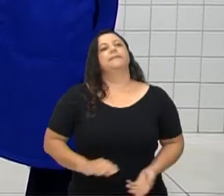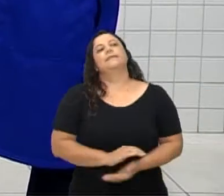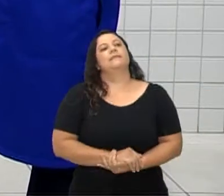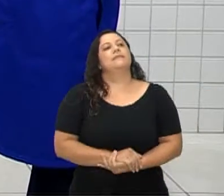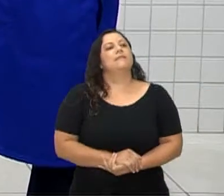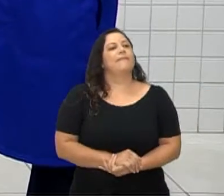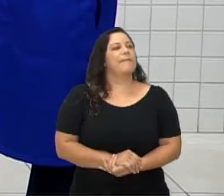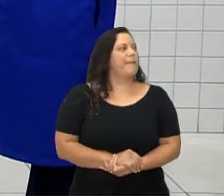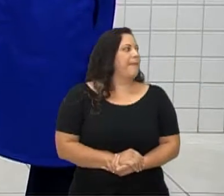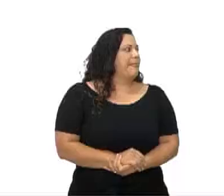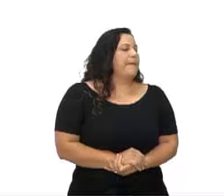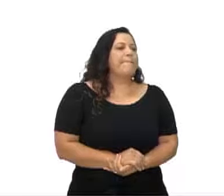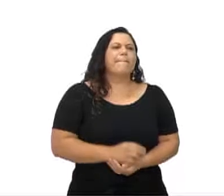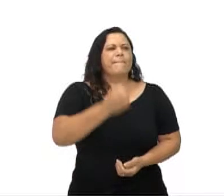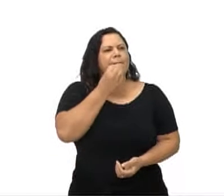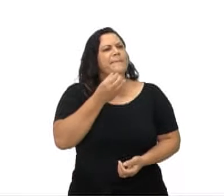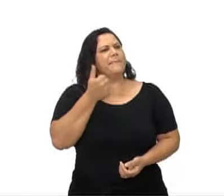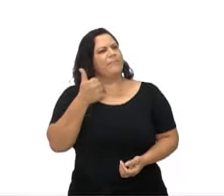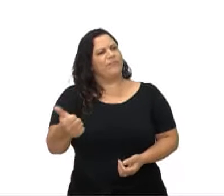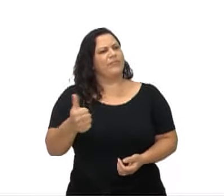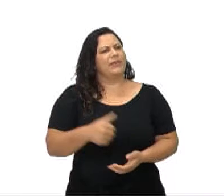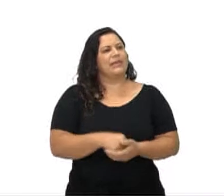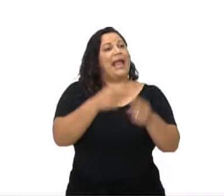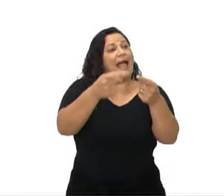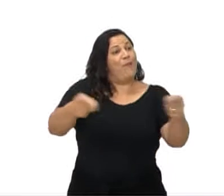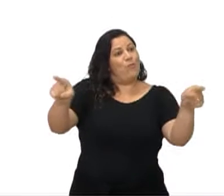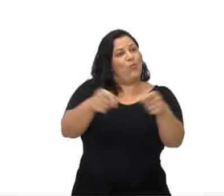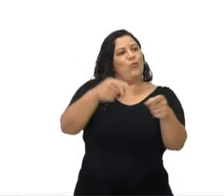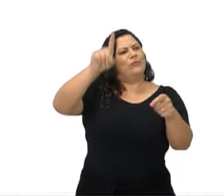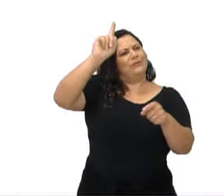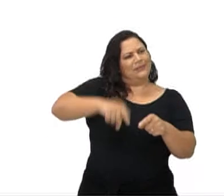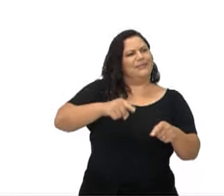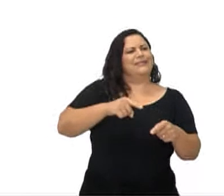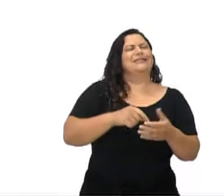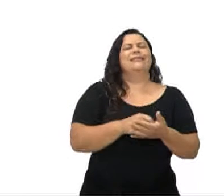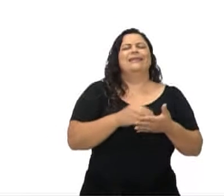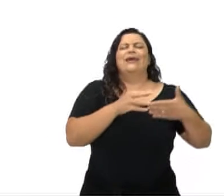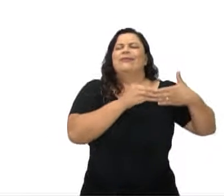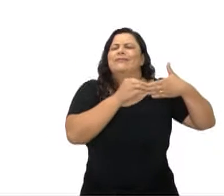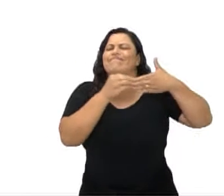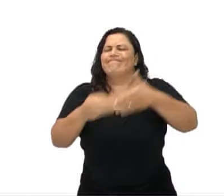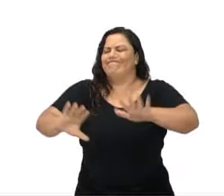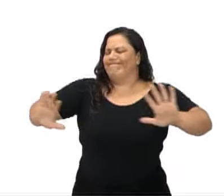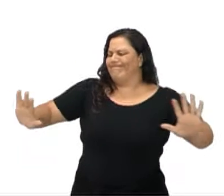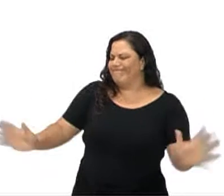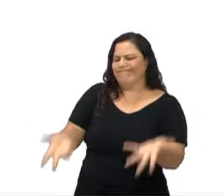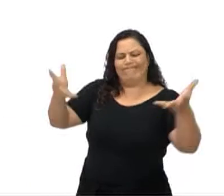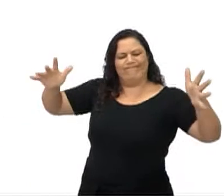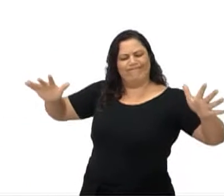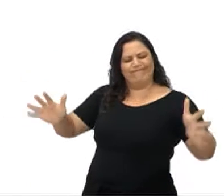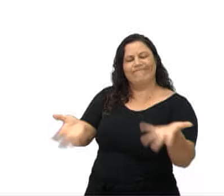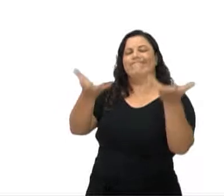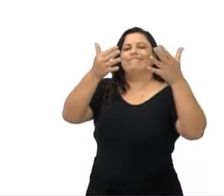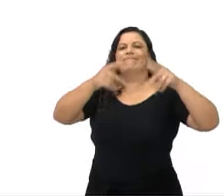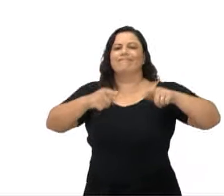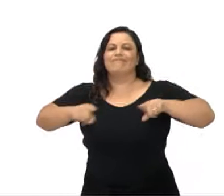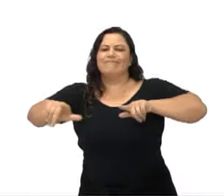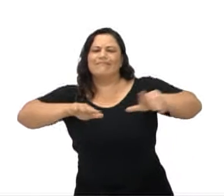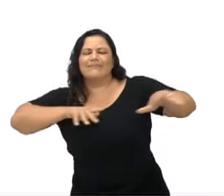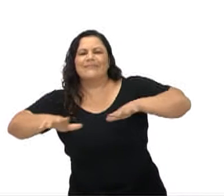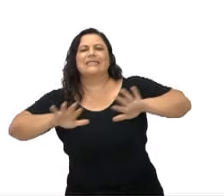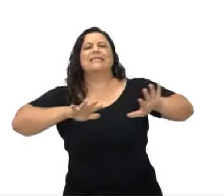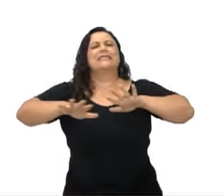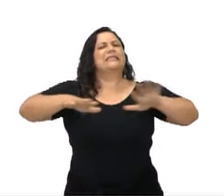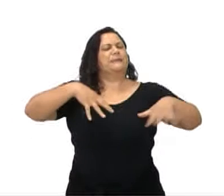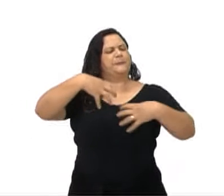Muito bem, a música é o guia, é aquilo que pulsa, é o ritmo, é o que dá a frequência, que dá o movimento.